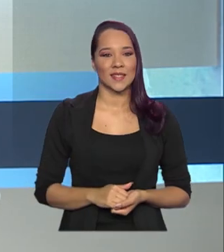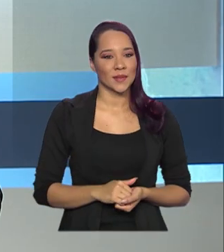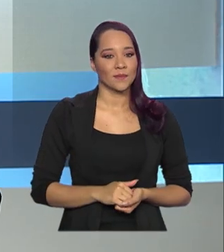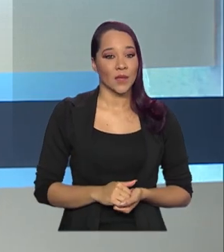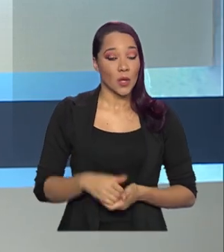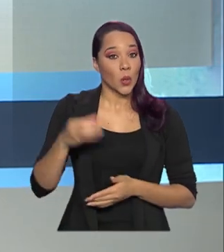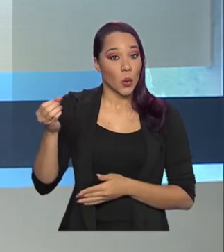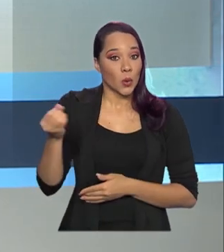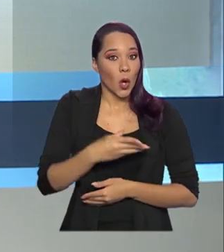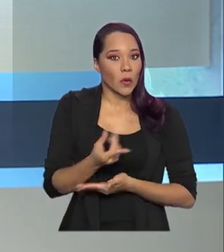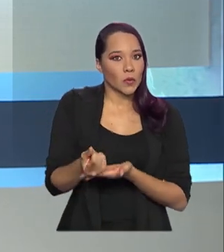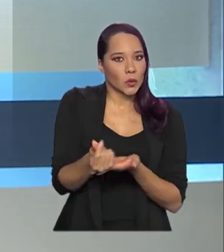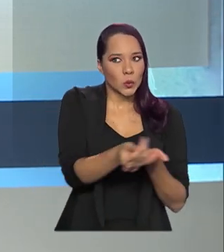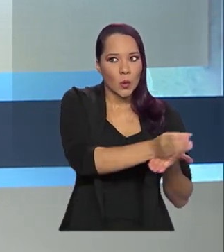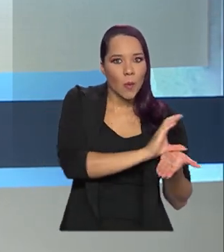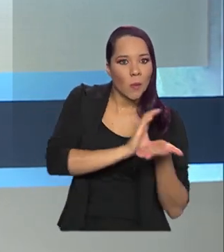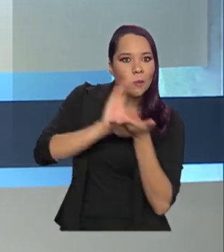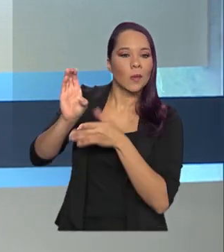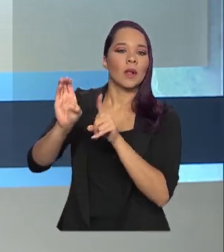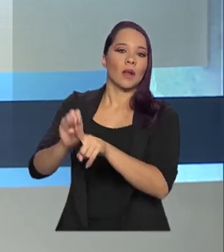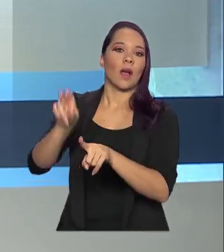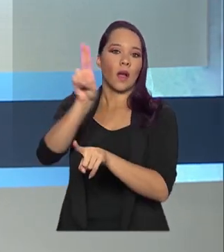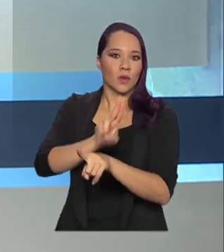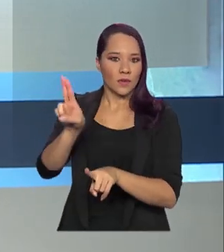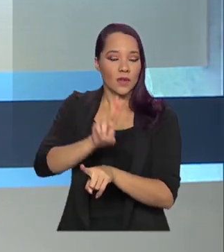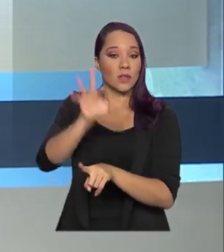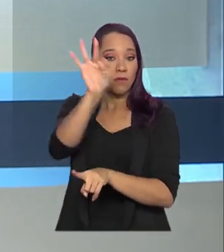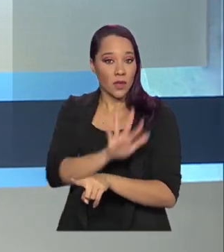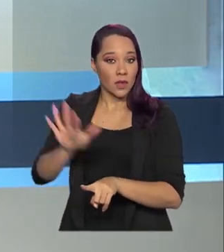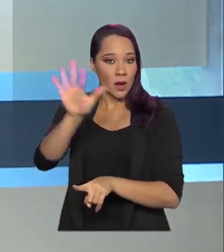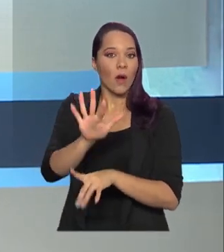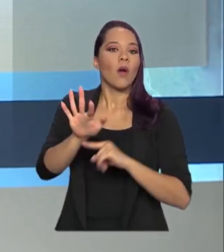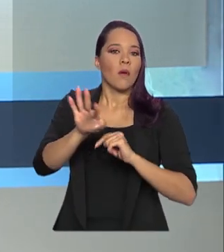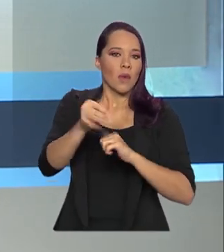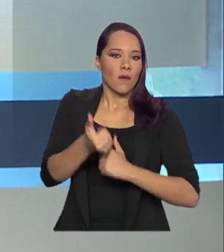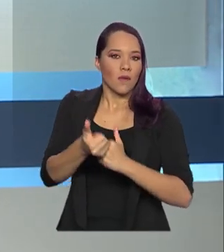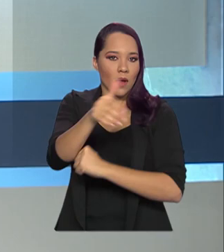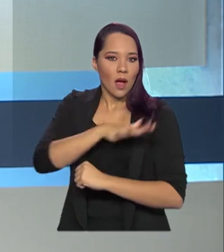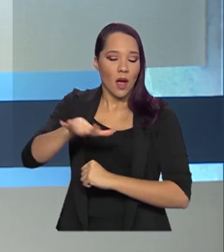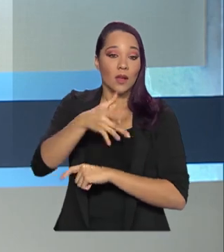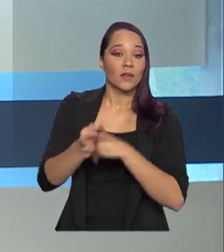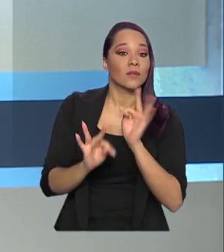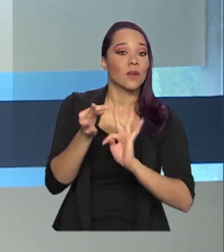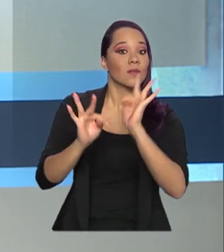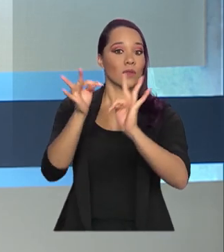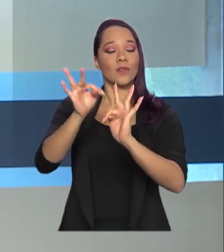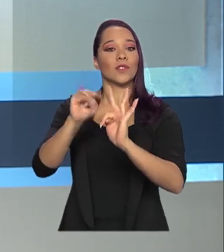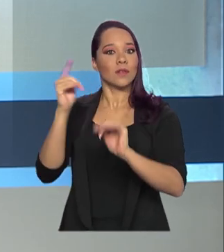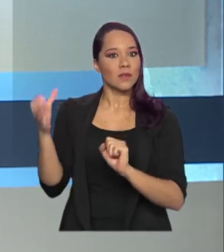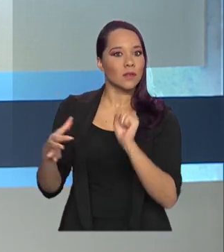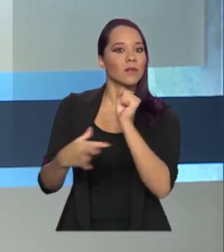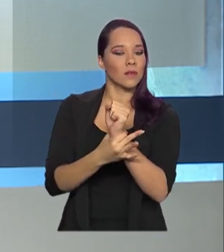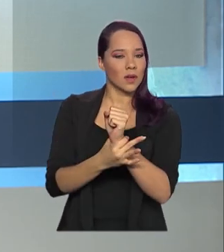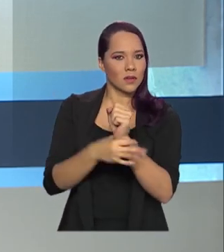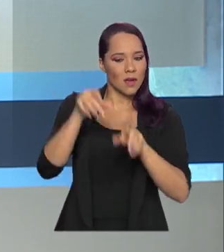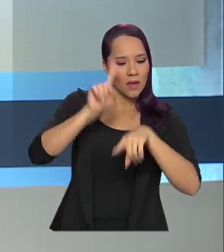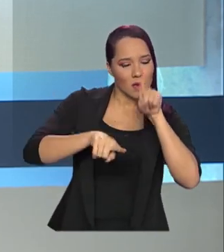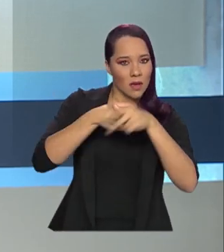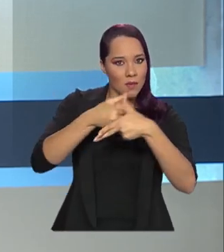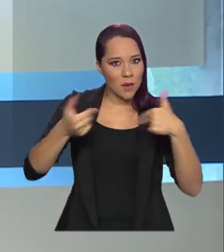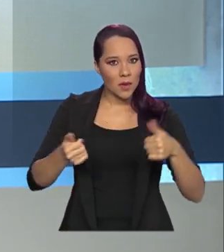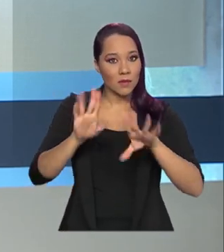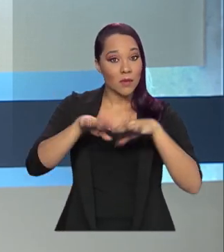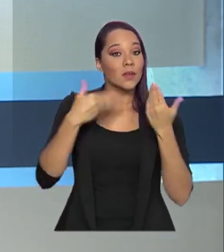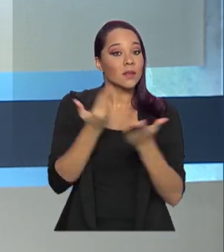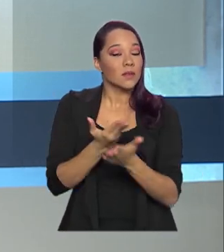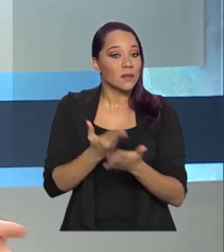Novos recursos vão ser enviados às universidades federais para reforçar as áreas de tecnologia, segurança e equipamentos para